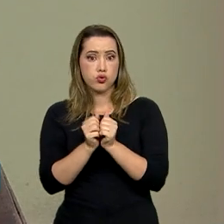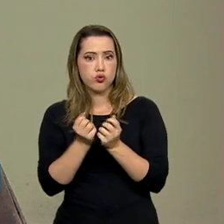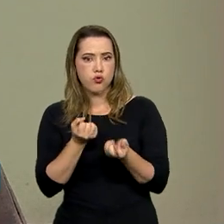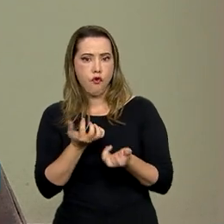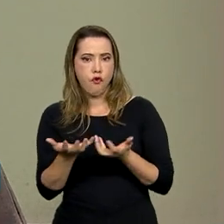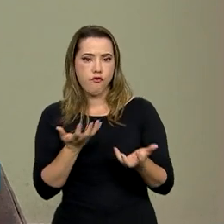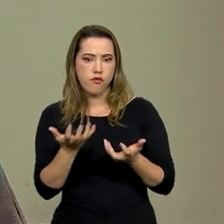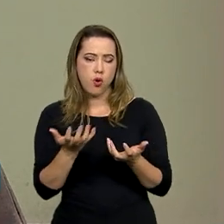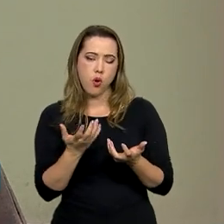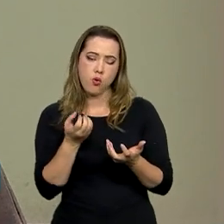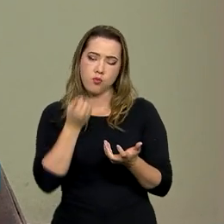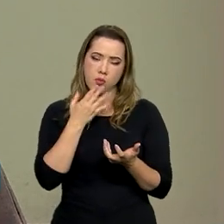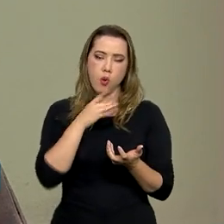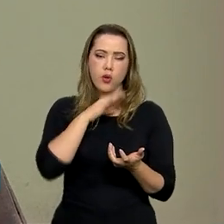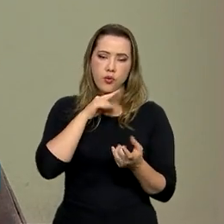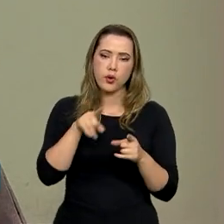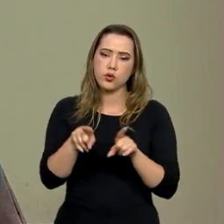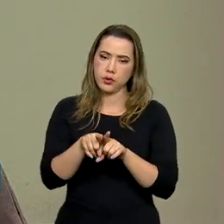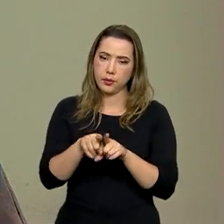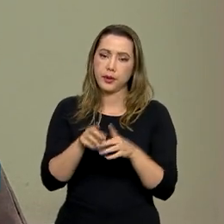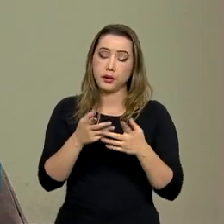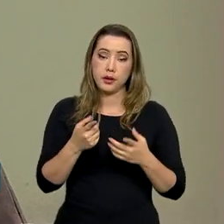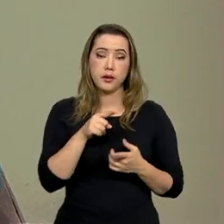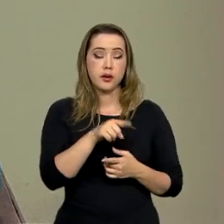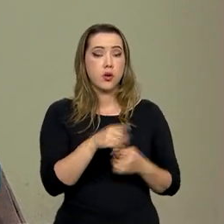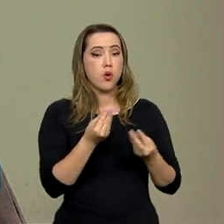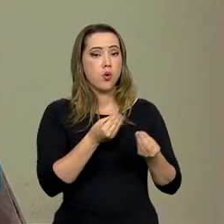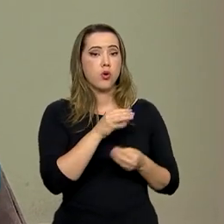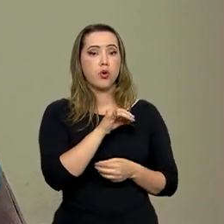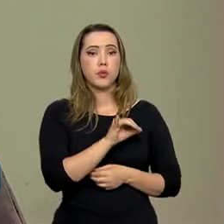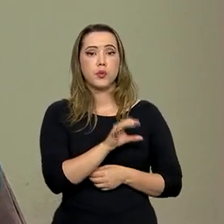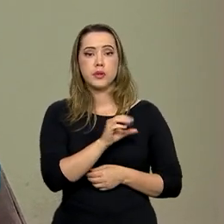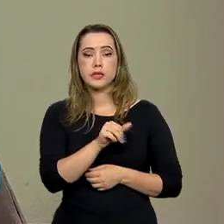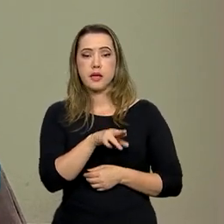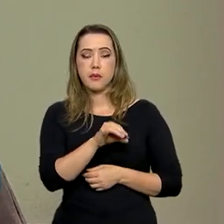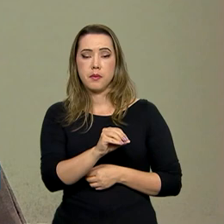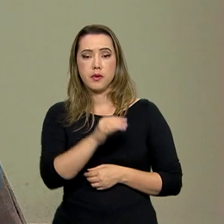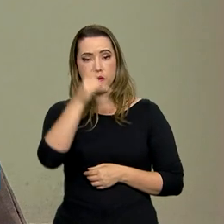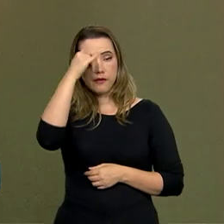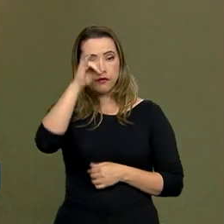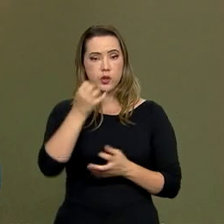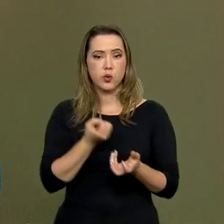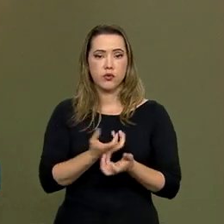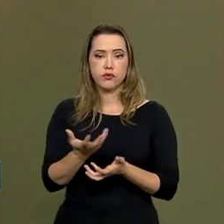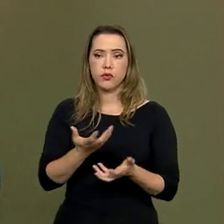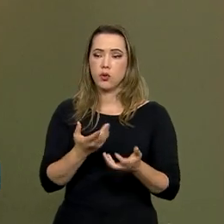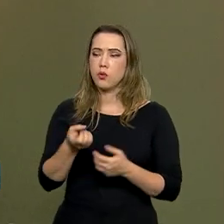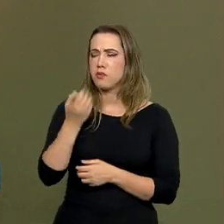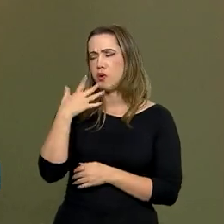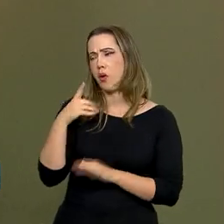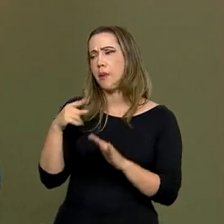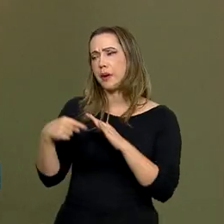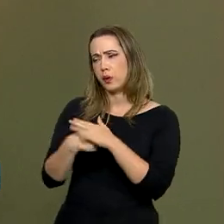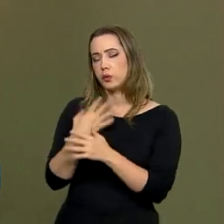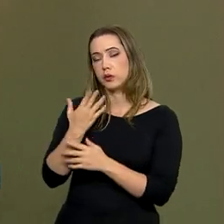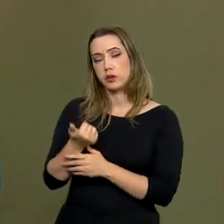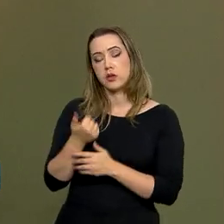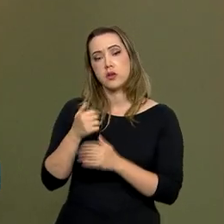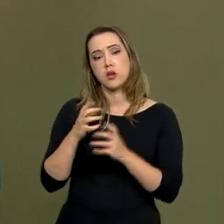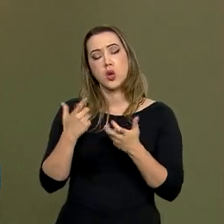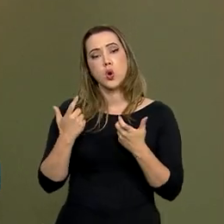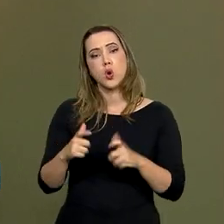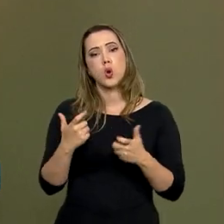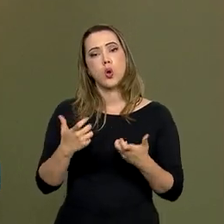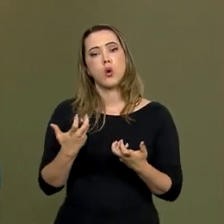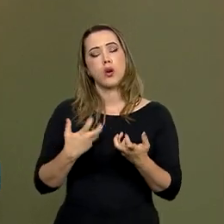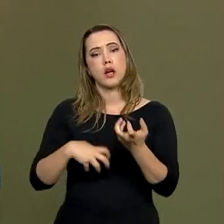importantíssimo do ICMBio no combate ao fogo. Eu queria que você falasse um pouquinho sobre isso. É uma ótima pergunta, né? O Cerrado é